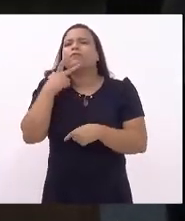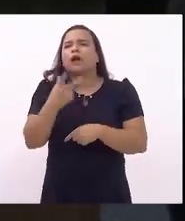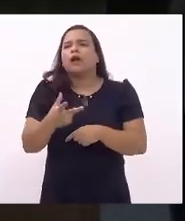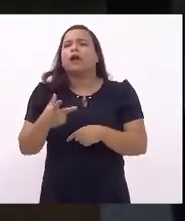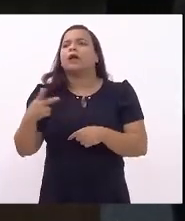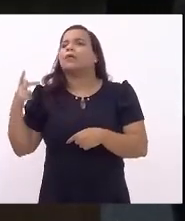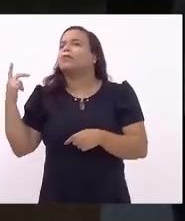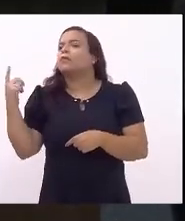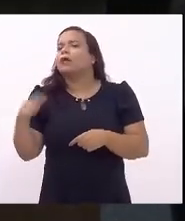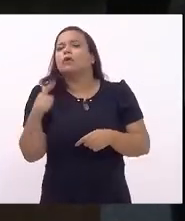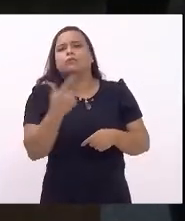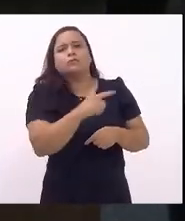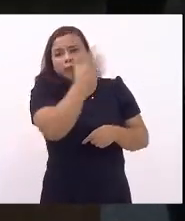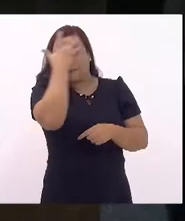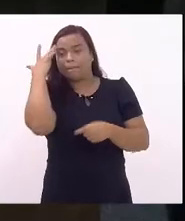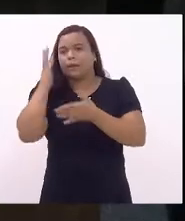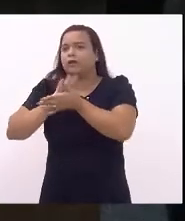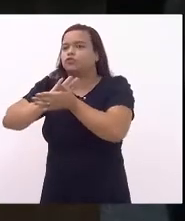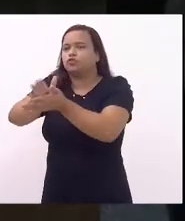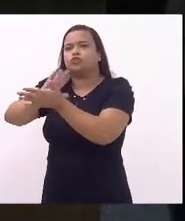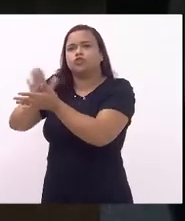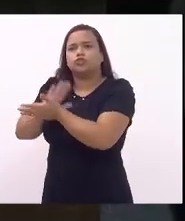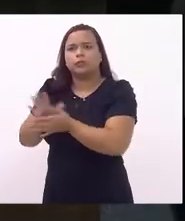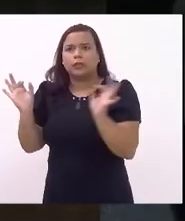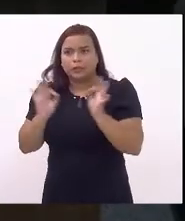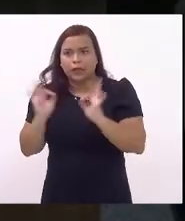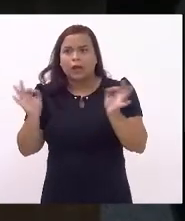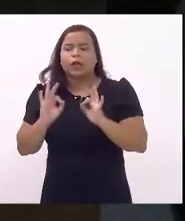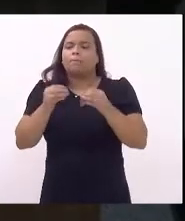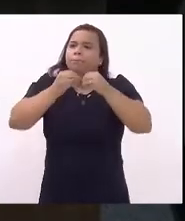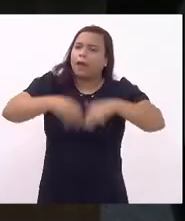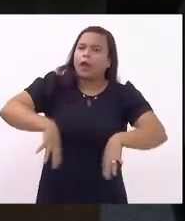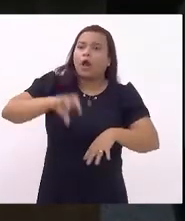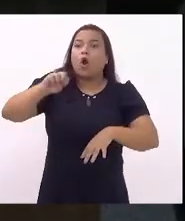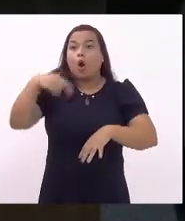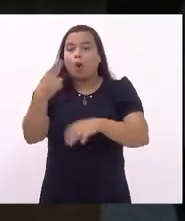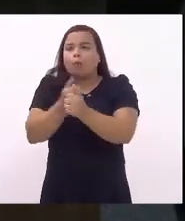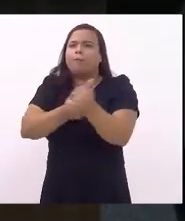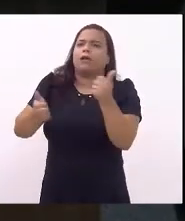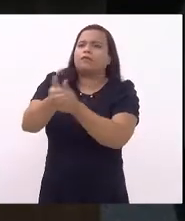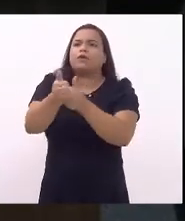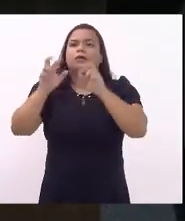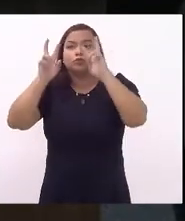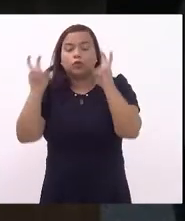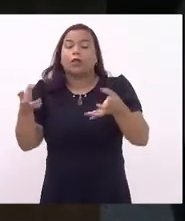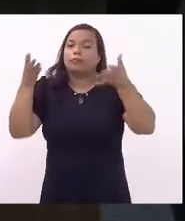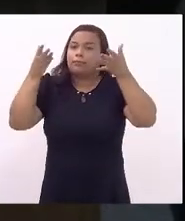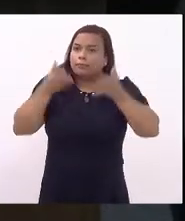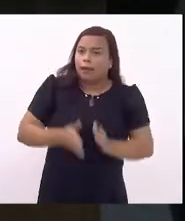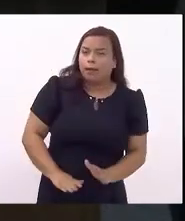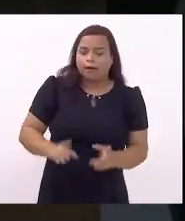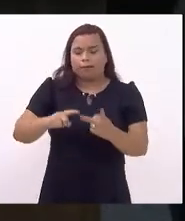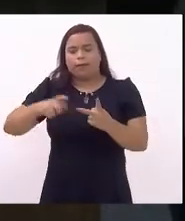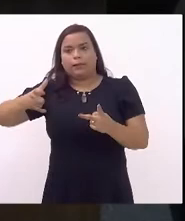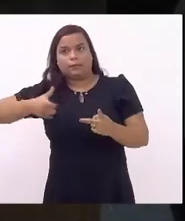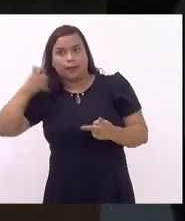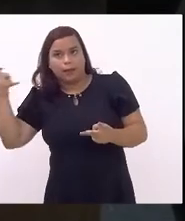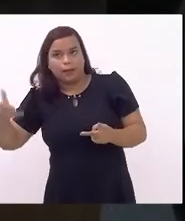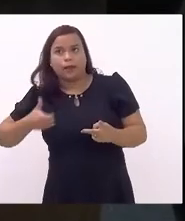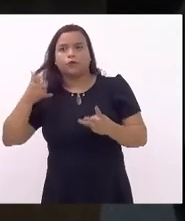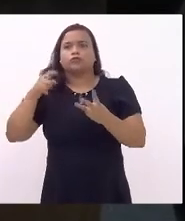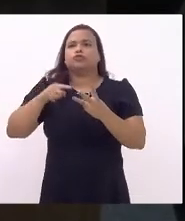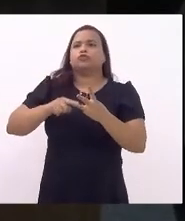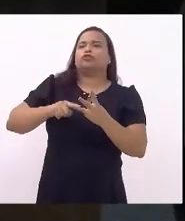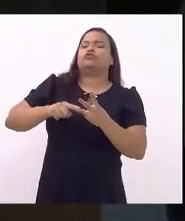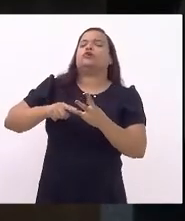ninguém será discriminado, prejudicado ou privilegiado em razão de nascimento, idade, etnia,